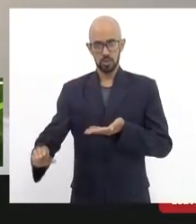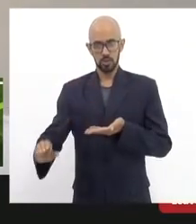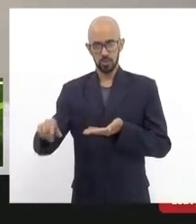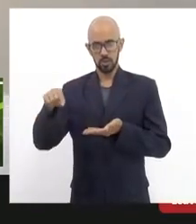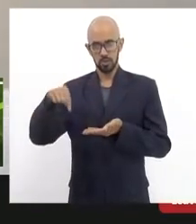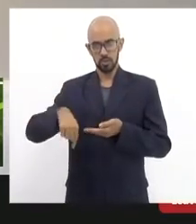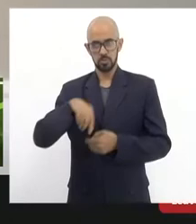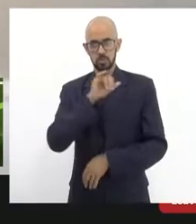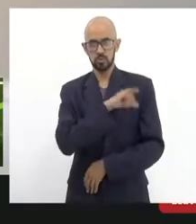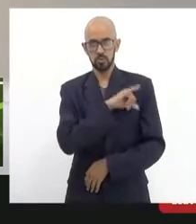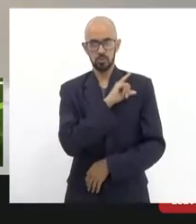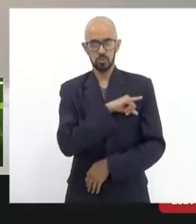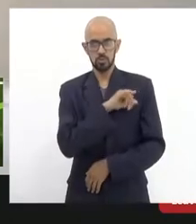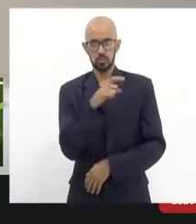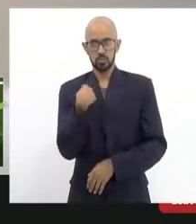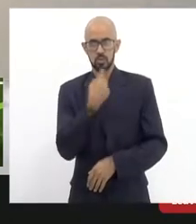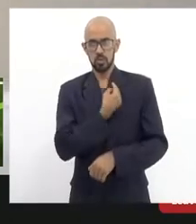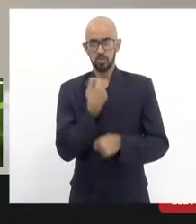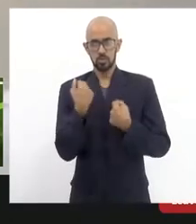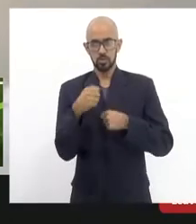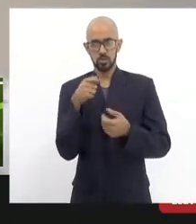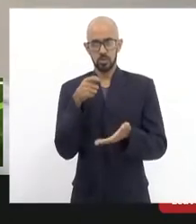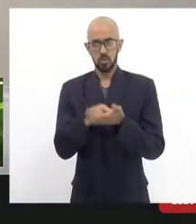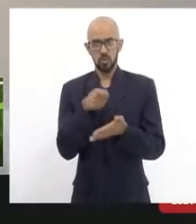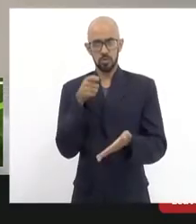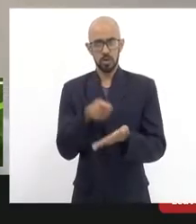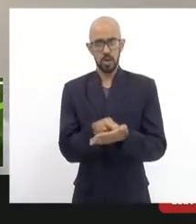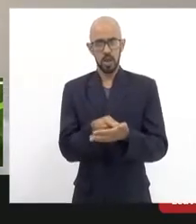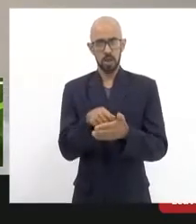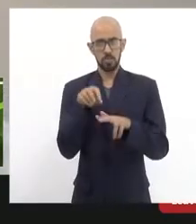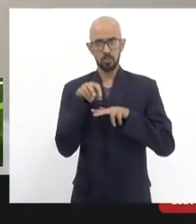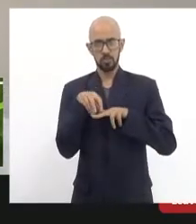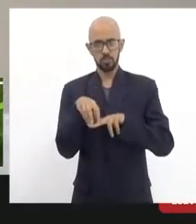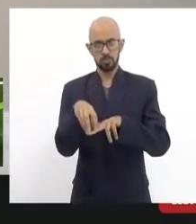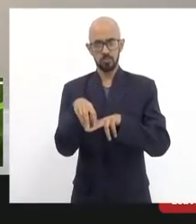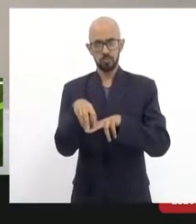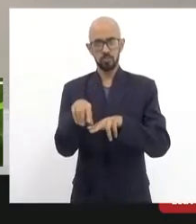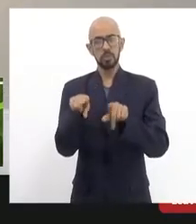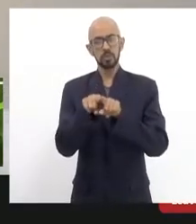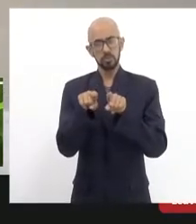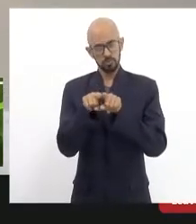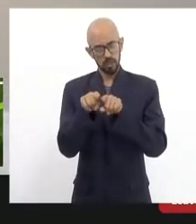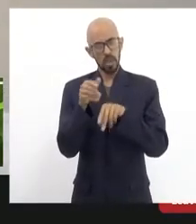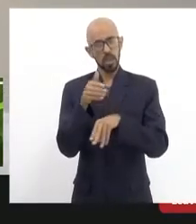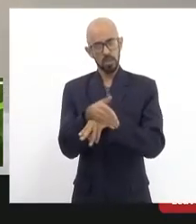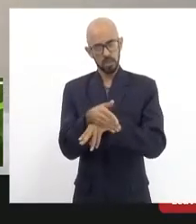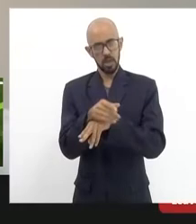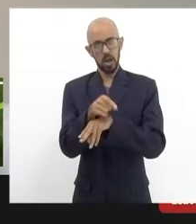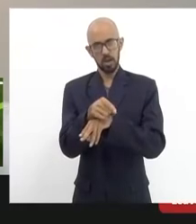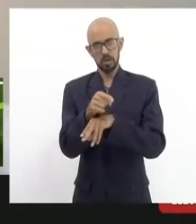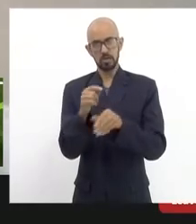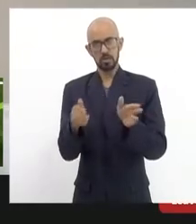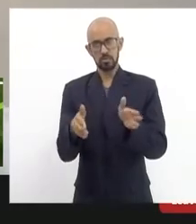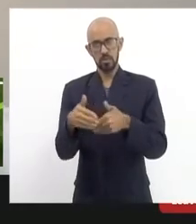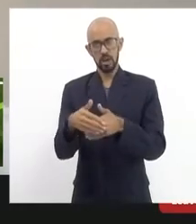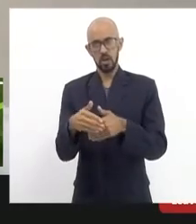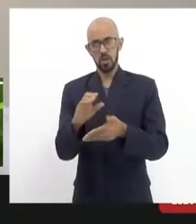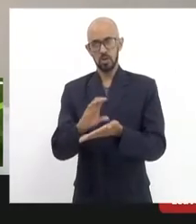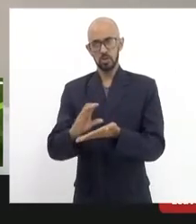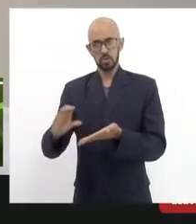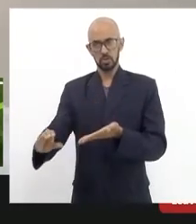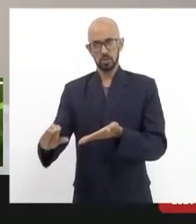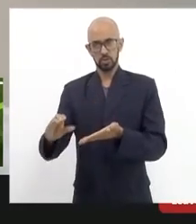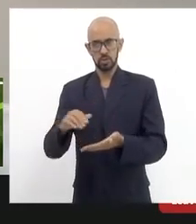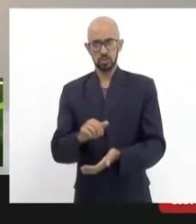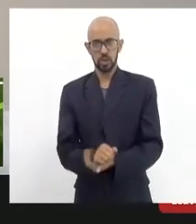a gente tem que forçar para o bom de Santa Tereza entrar nesse pacote eu acho que é importante e marcar com o próprio